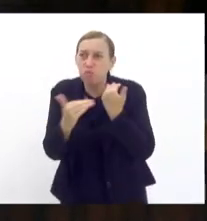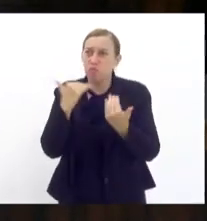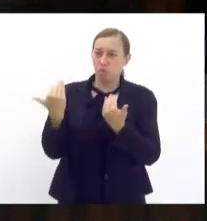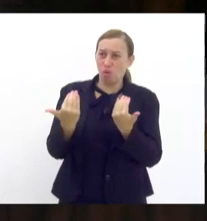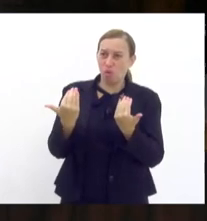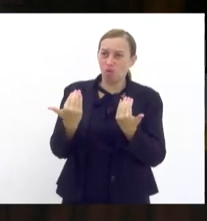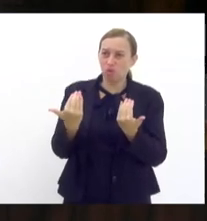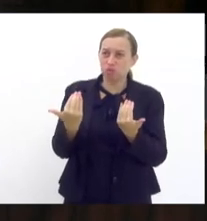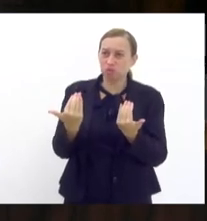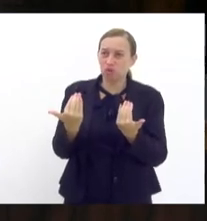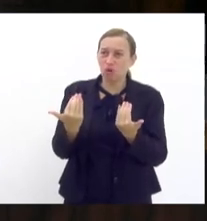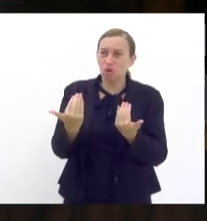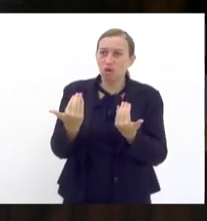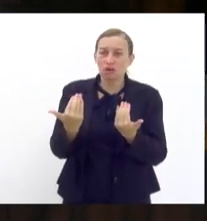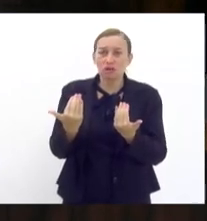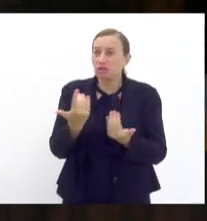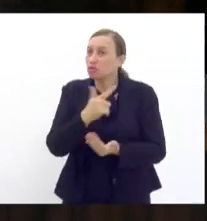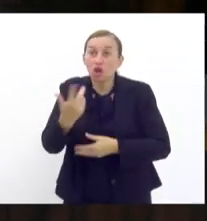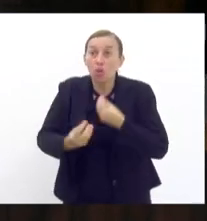isso é o fim do mundo